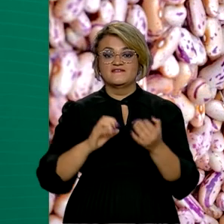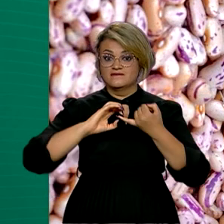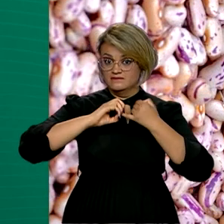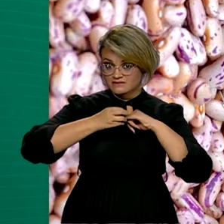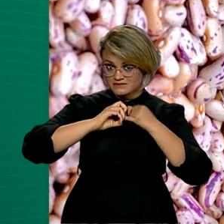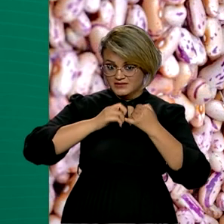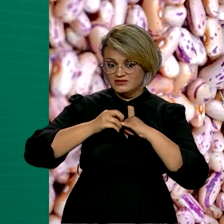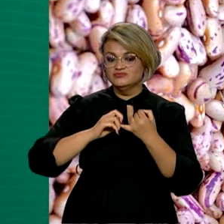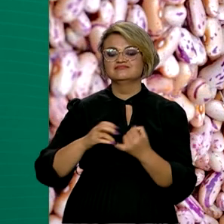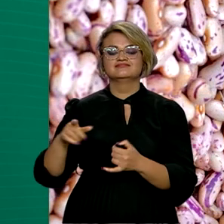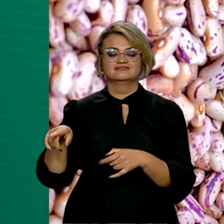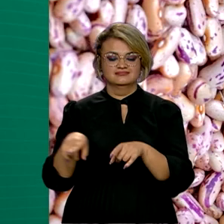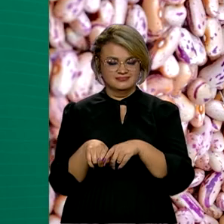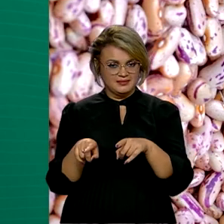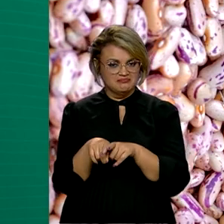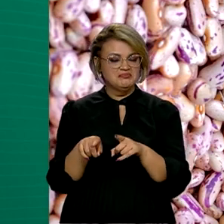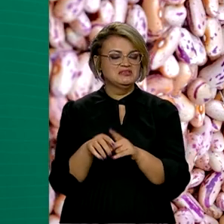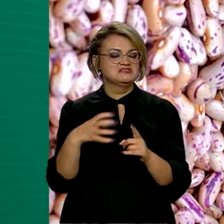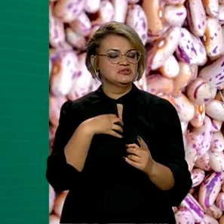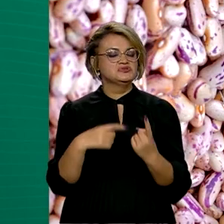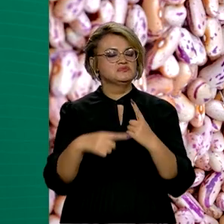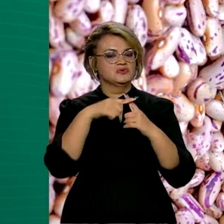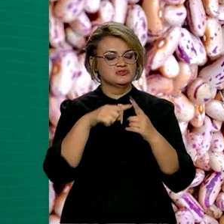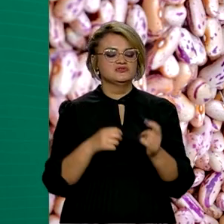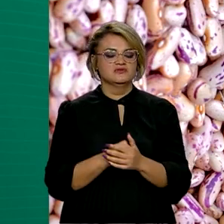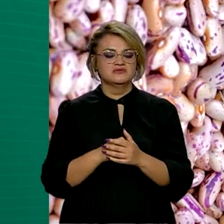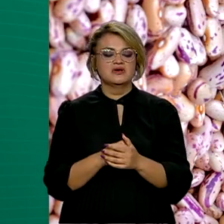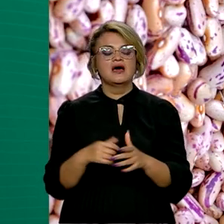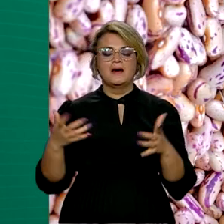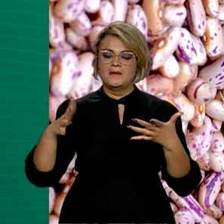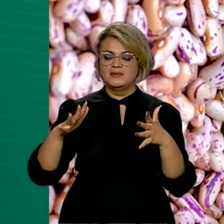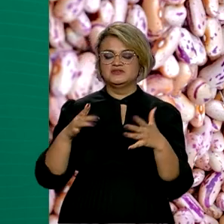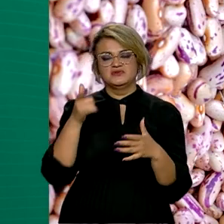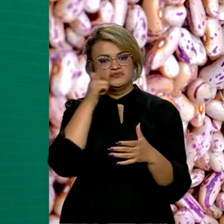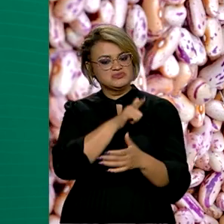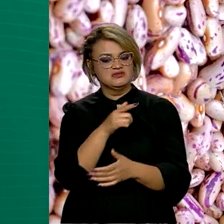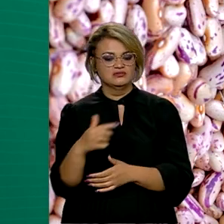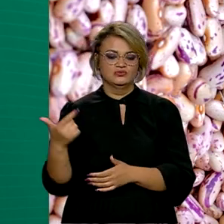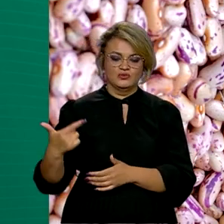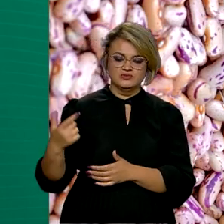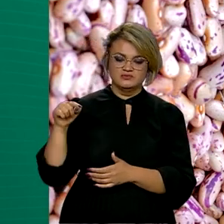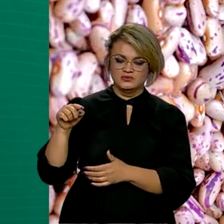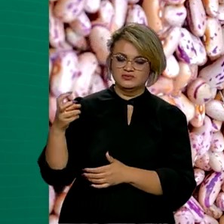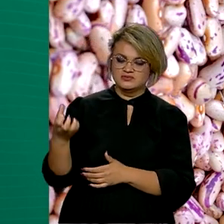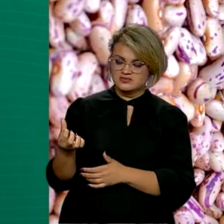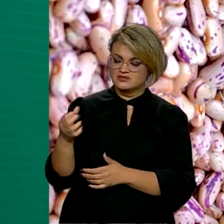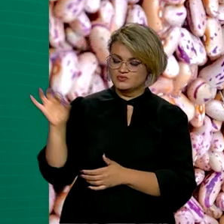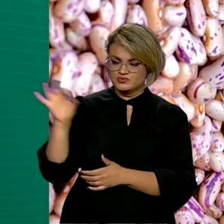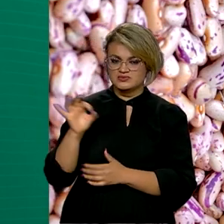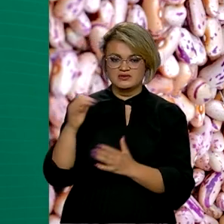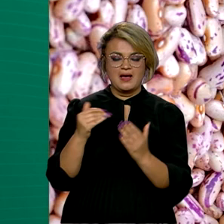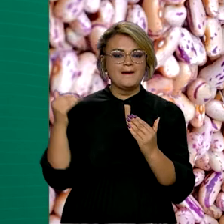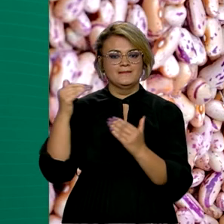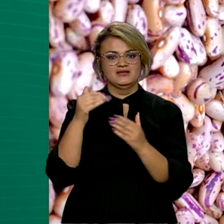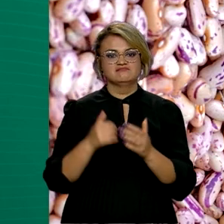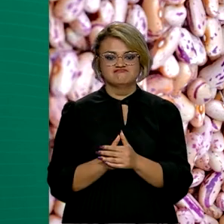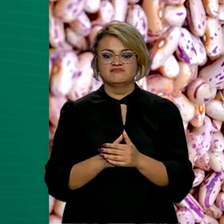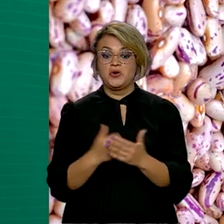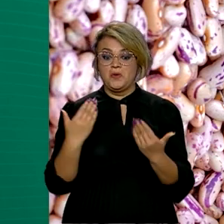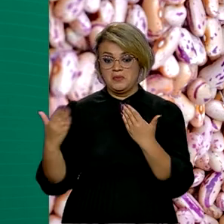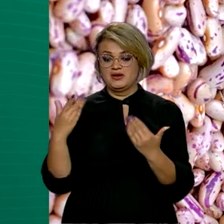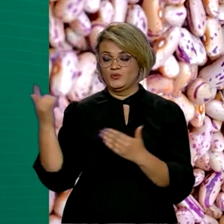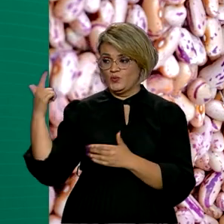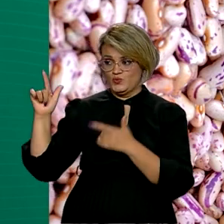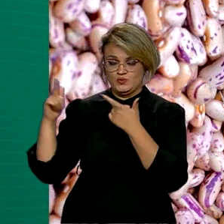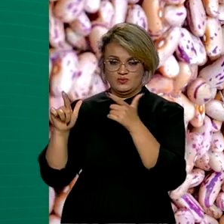também vem com expectativa positiva e deve ter uma colheita 2,6% superior ao resultado